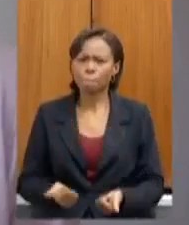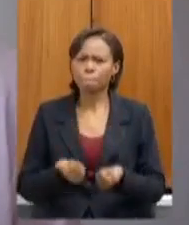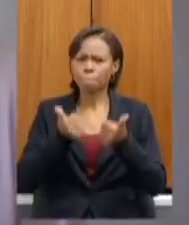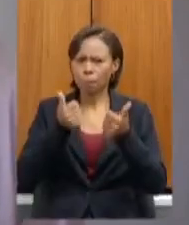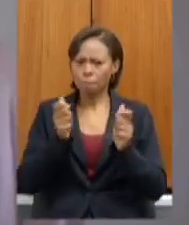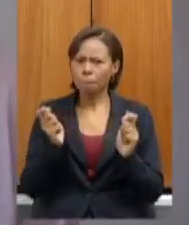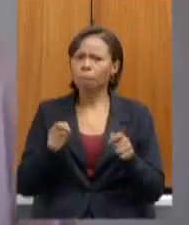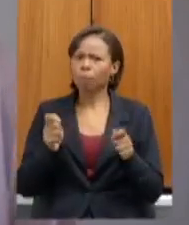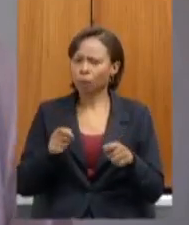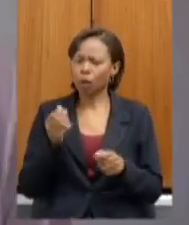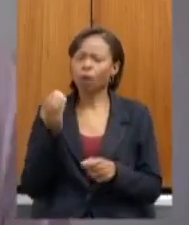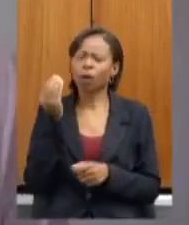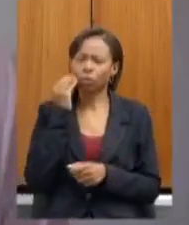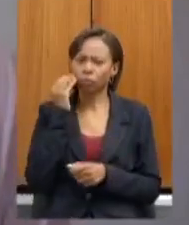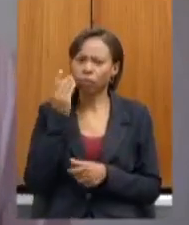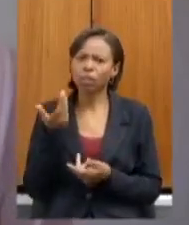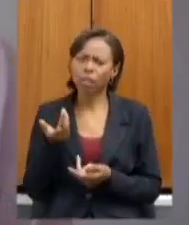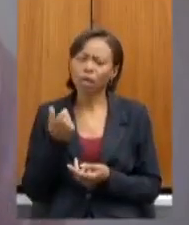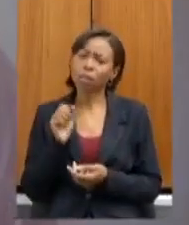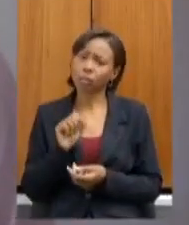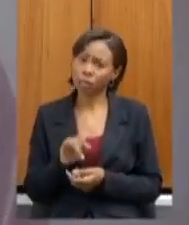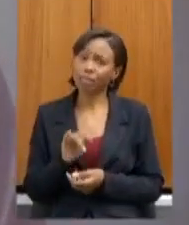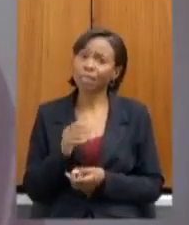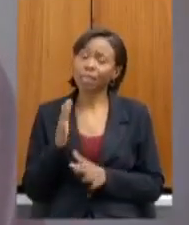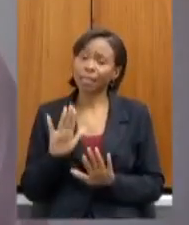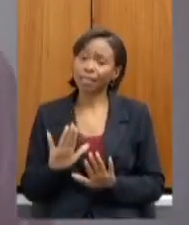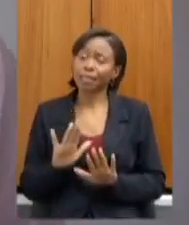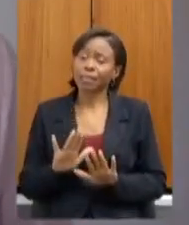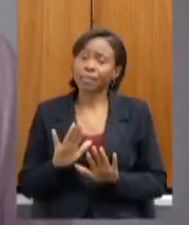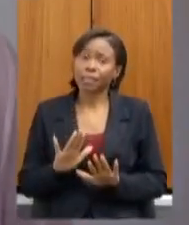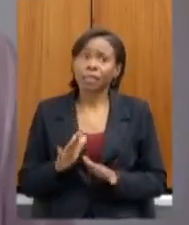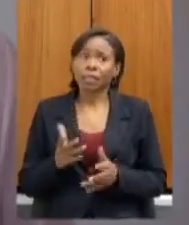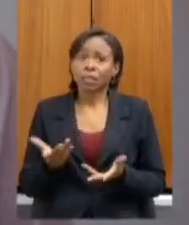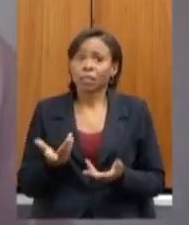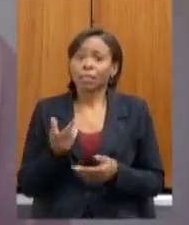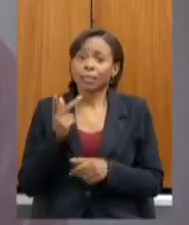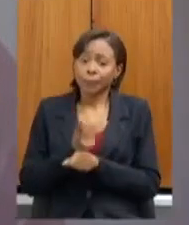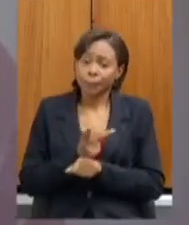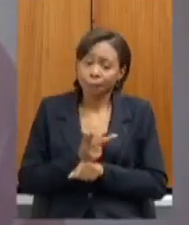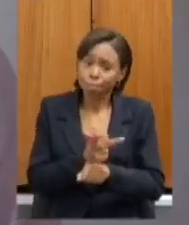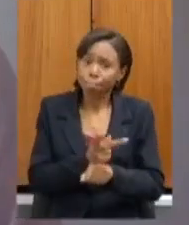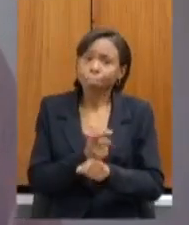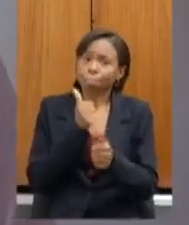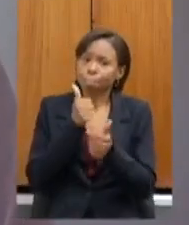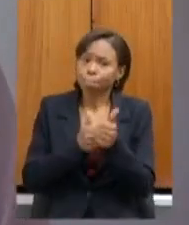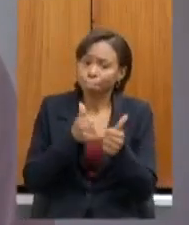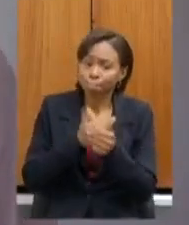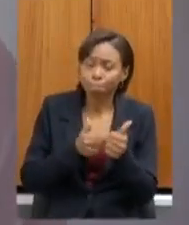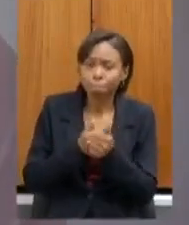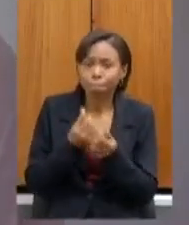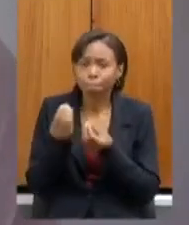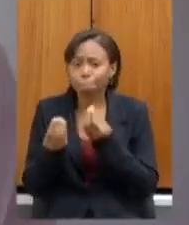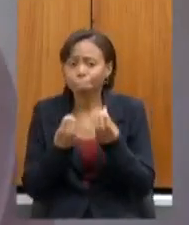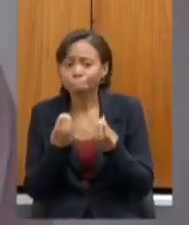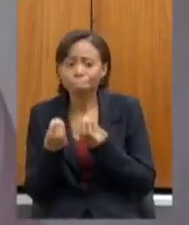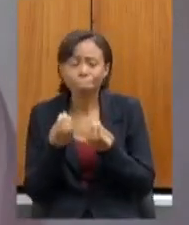eu acho que a gente tem que não pode descansar em relação a essa busca por conseguir encontrar